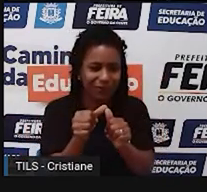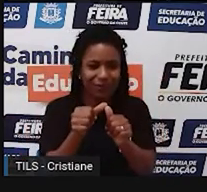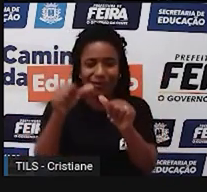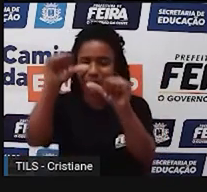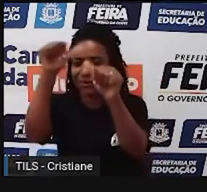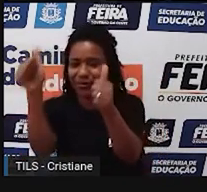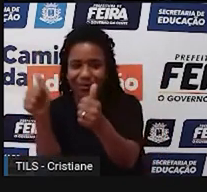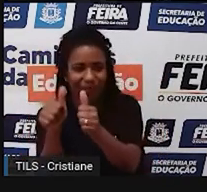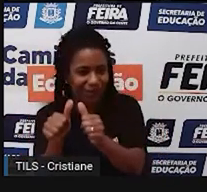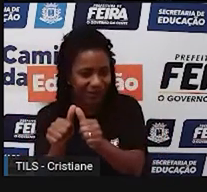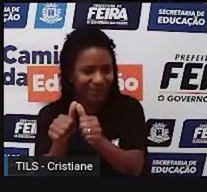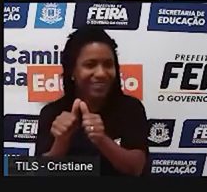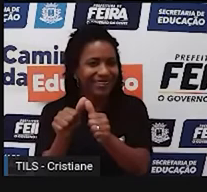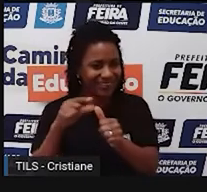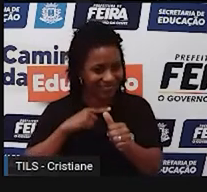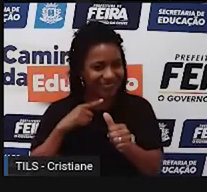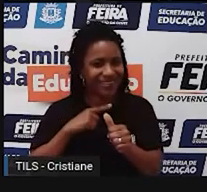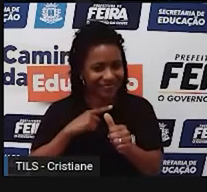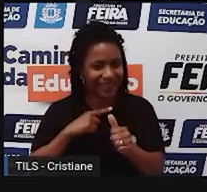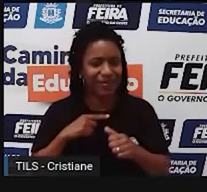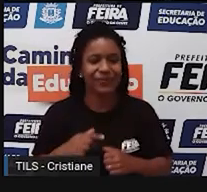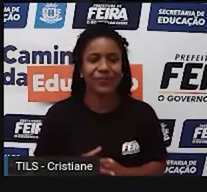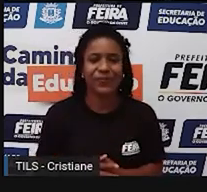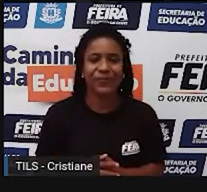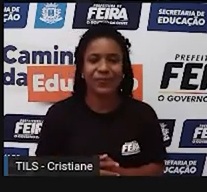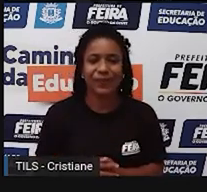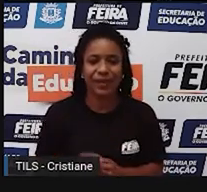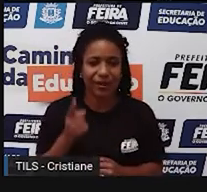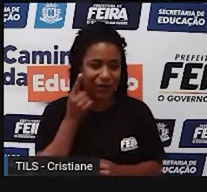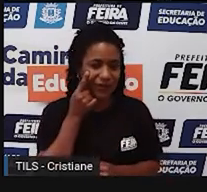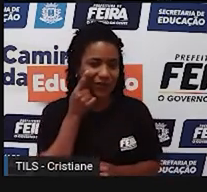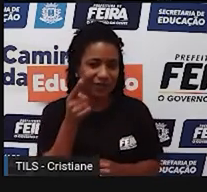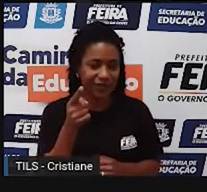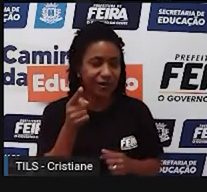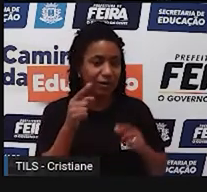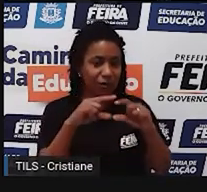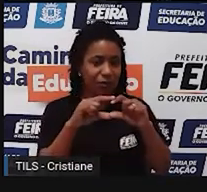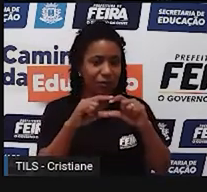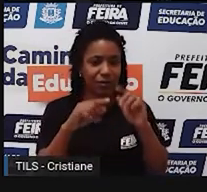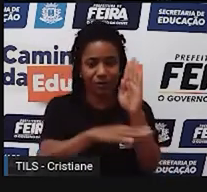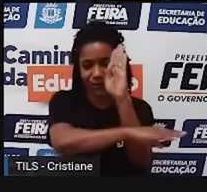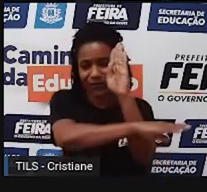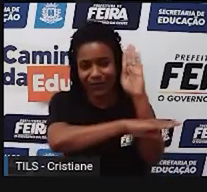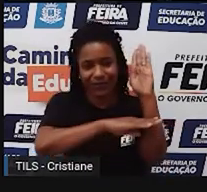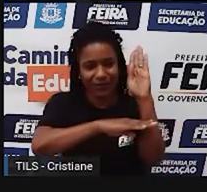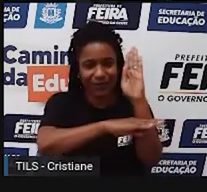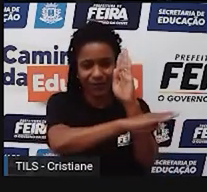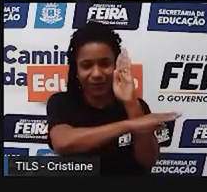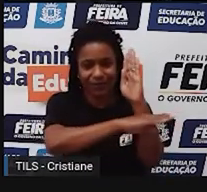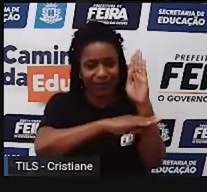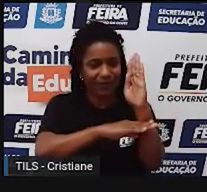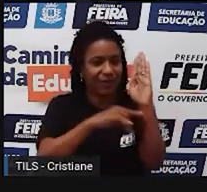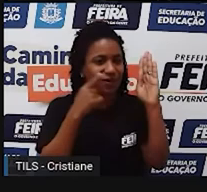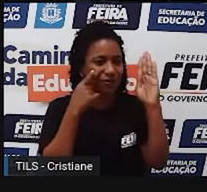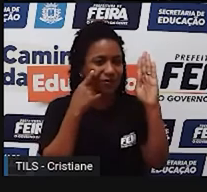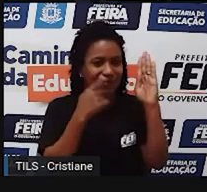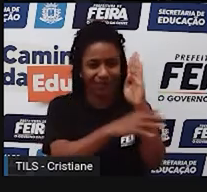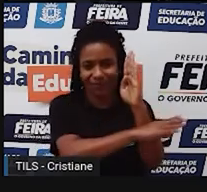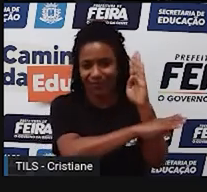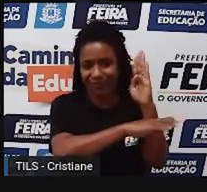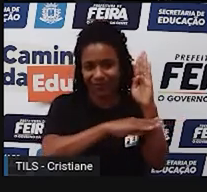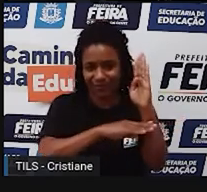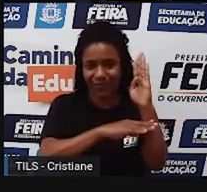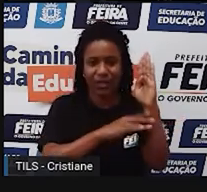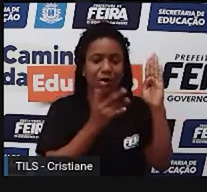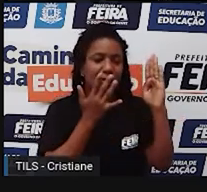de linhas e traços. Então, eu tenho aqui um gráficozinho, está vendo como o próprio número está dizendo a escala gráfica? Aí eu tenho aqui